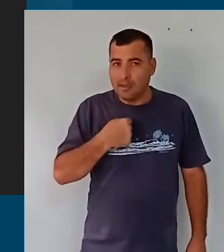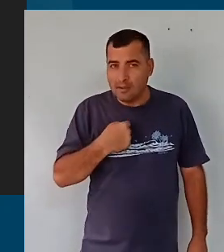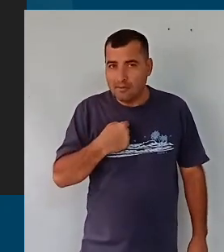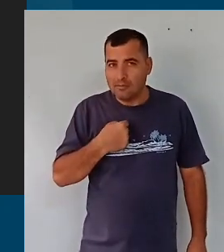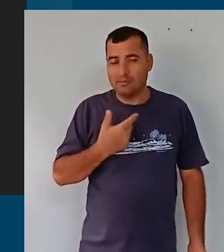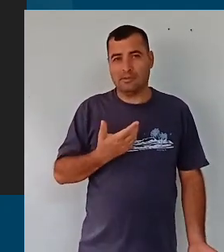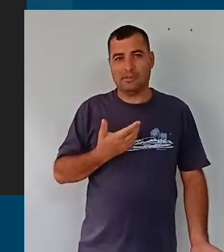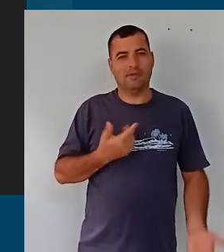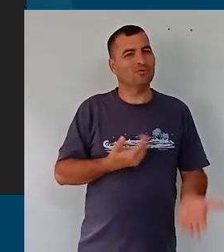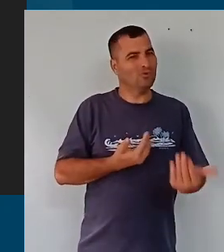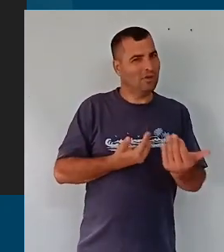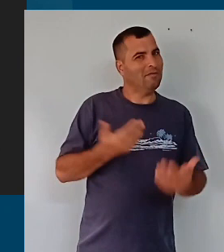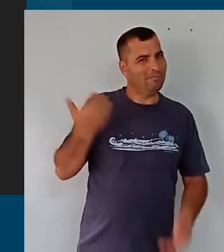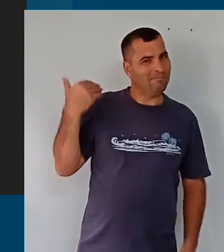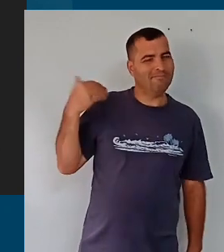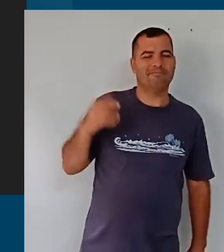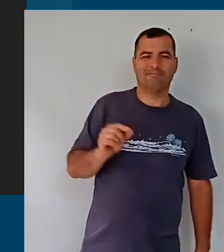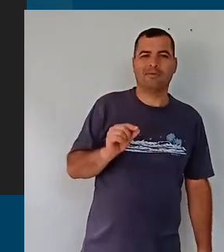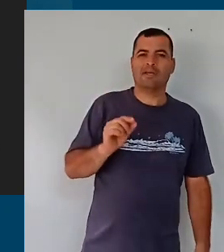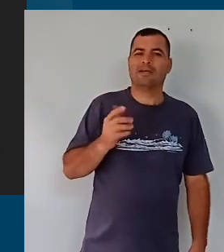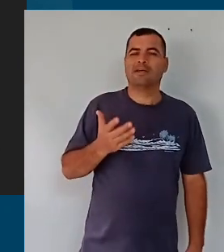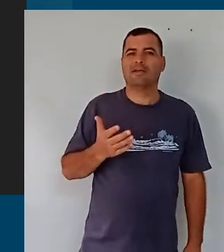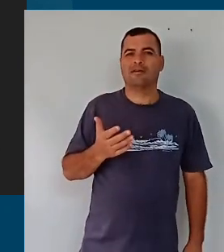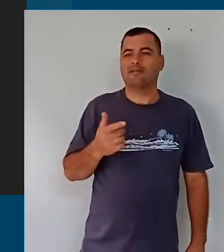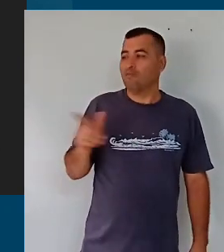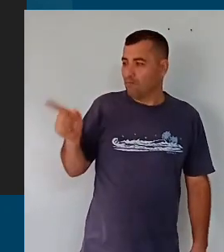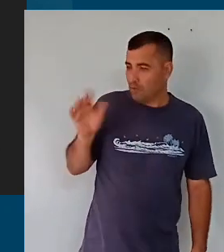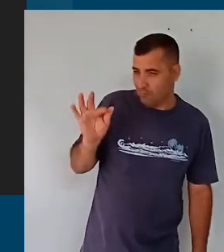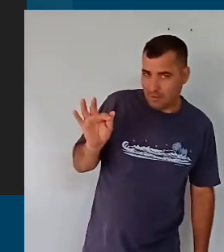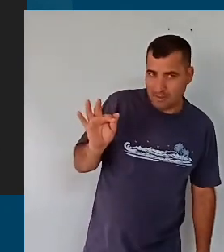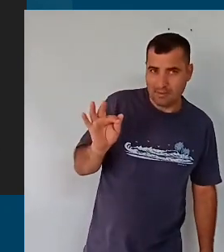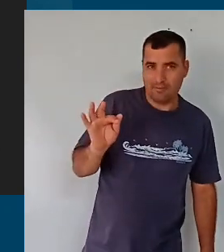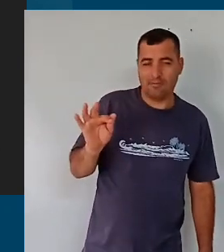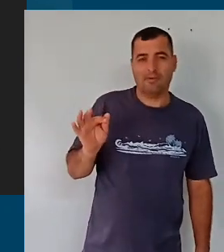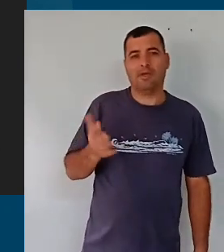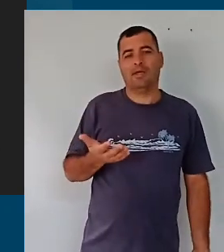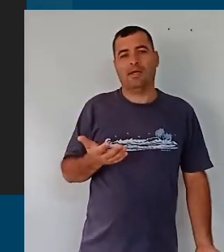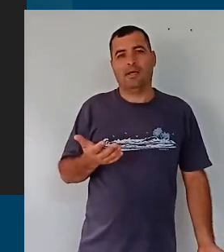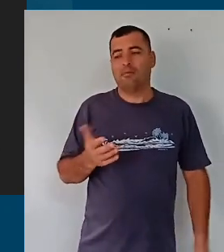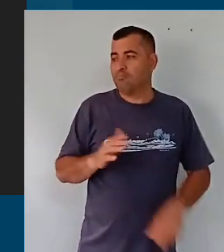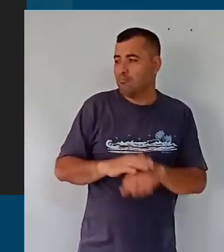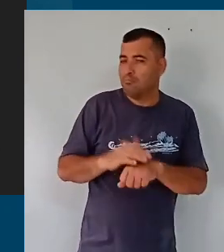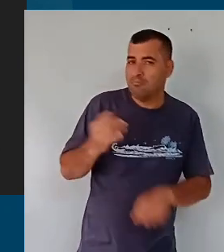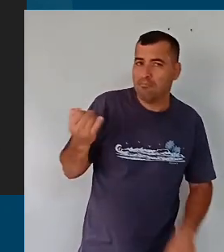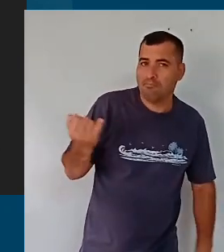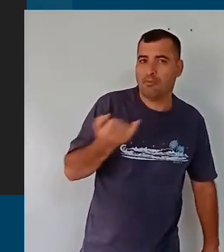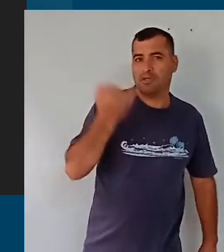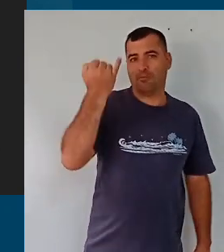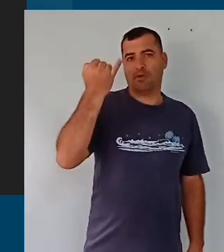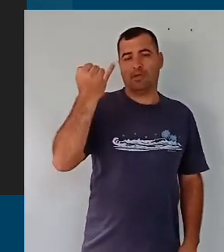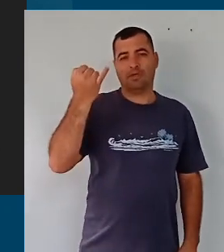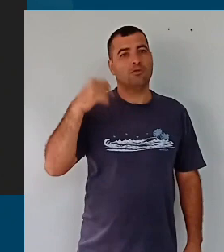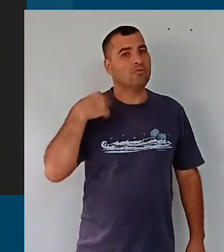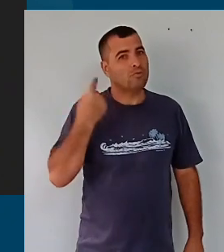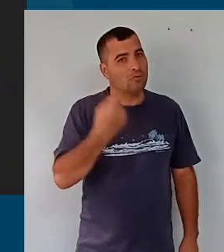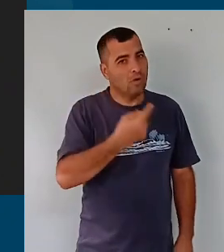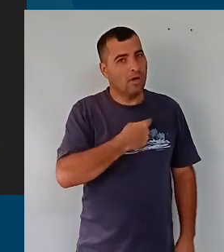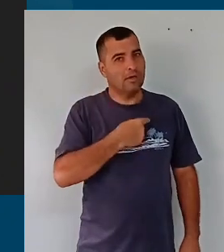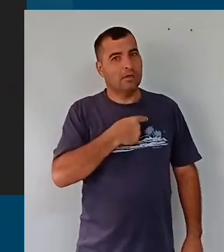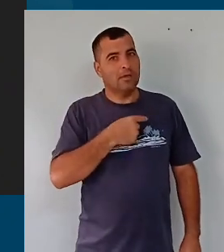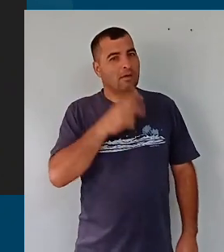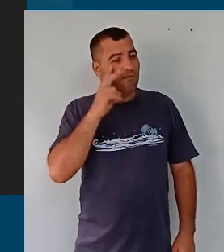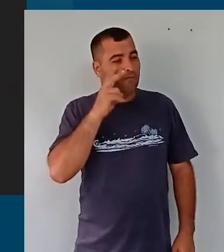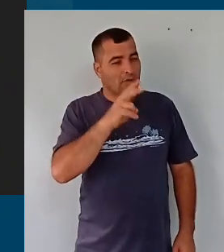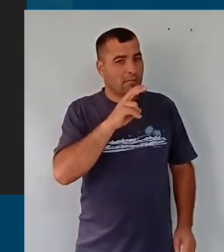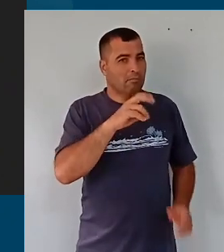um pouco mais jovenzinho, ela falou assim, Fernando, mais importante do que olhar para o